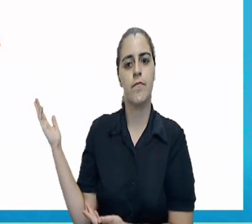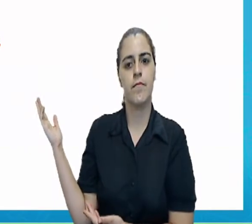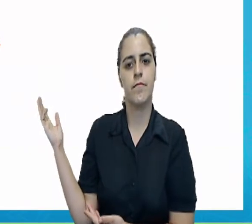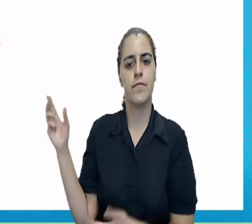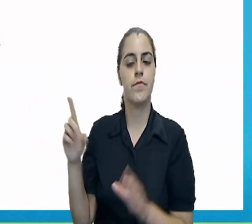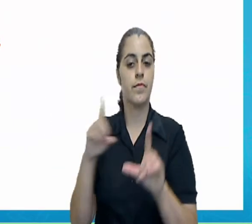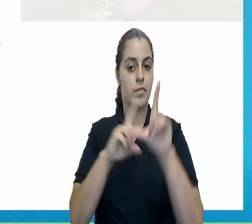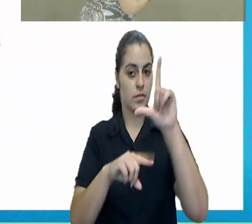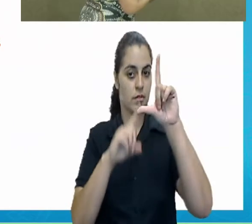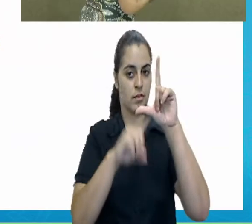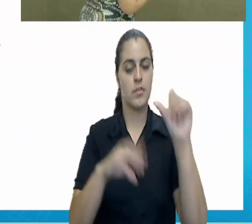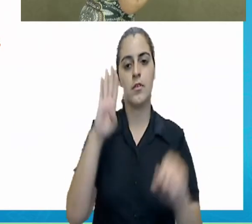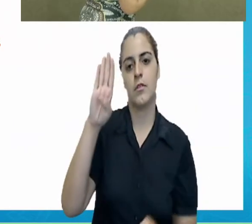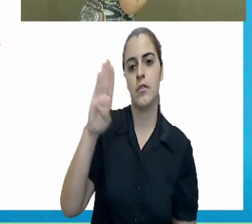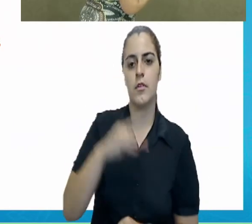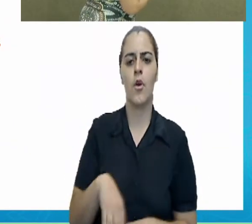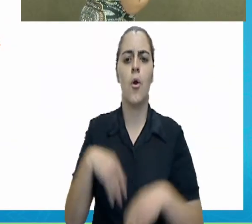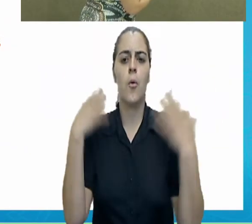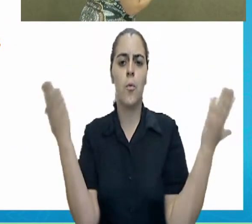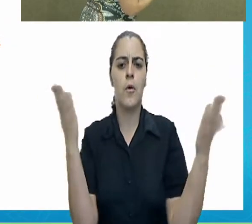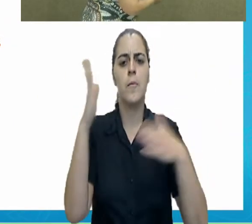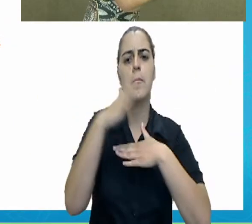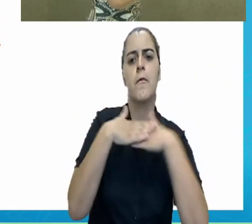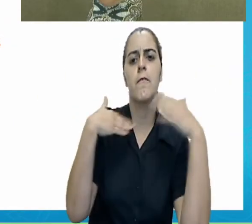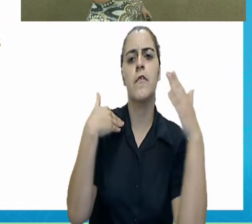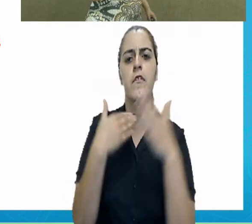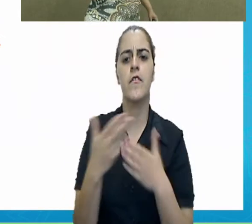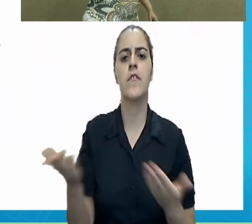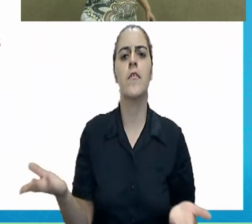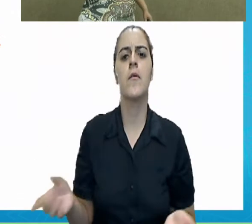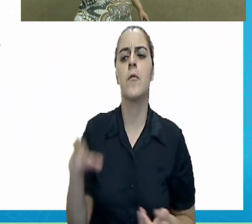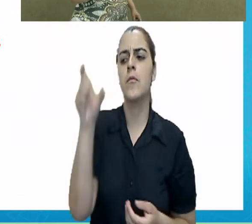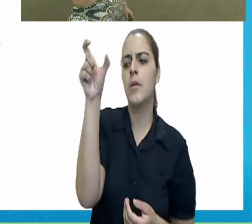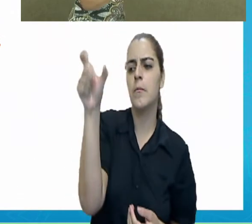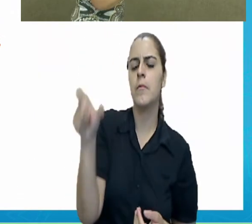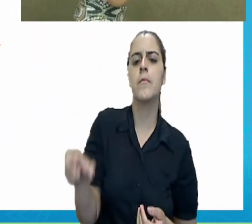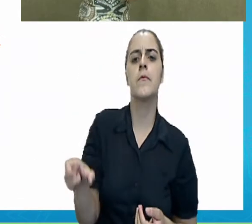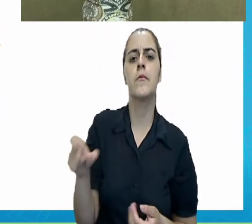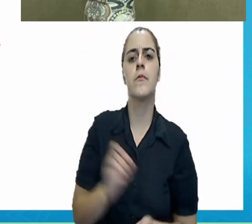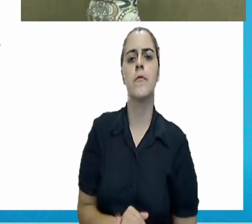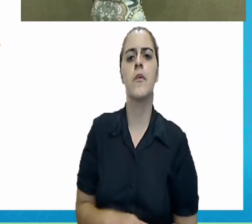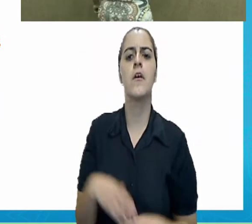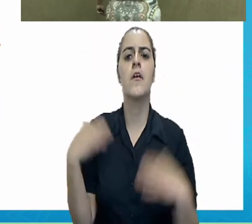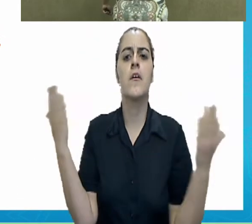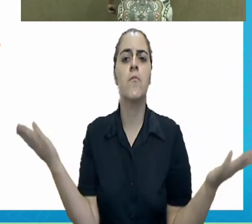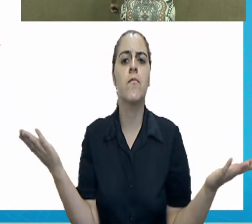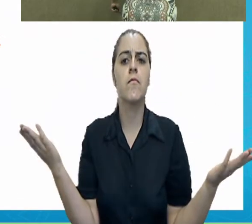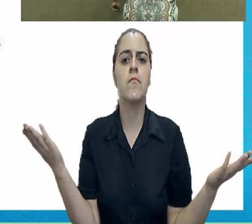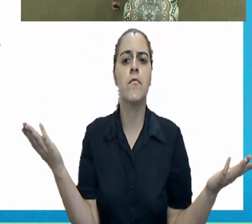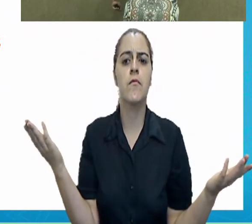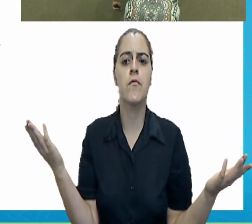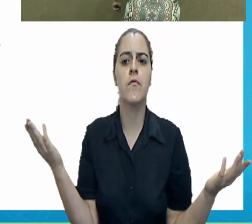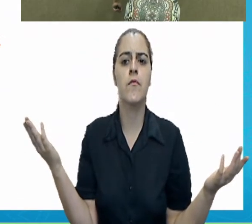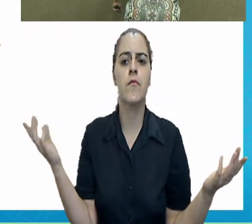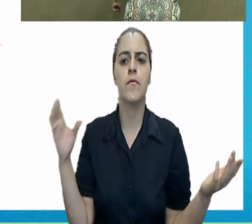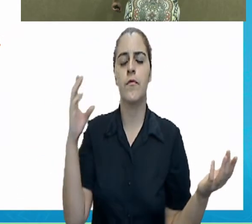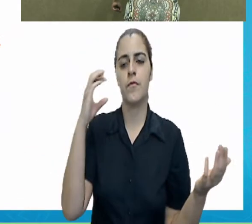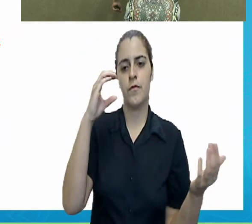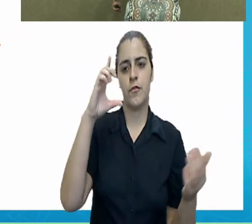Letra B. Qual a profissão dele? Qual a profissão dele? Dele quem? Do